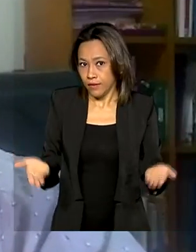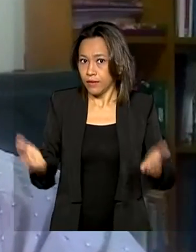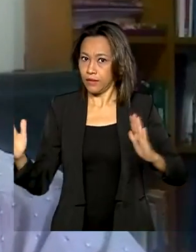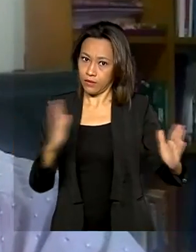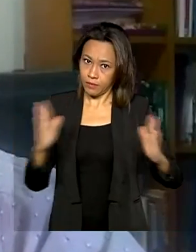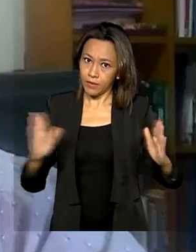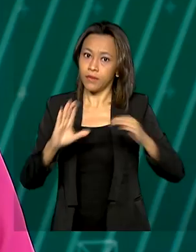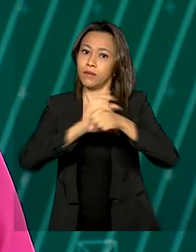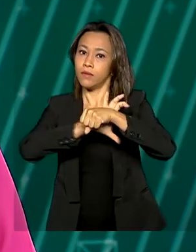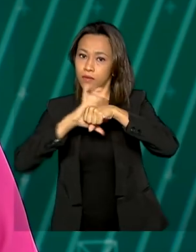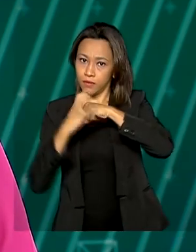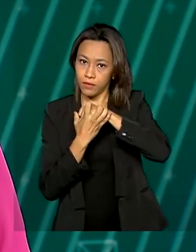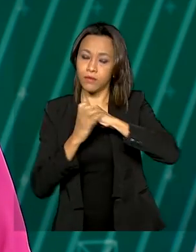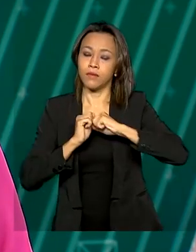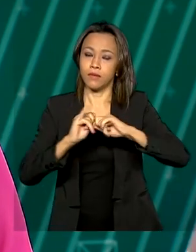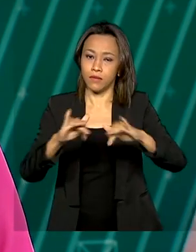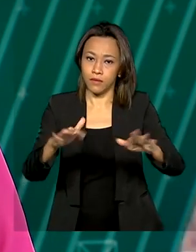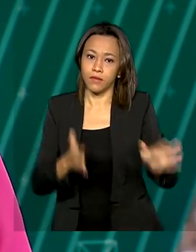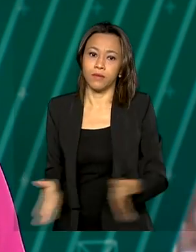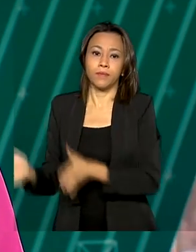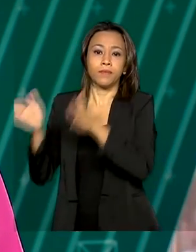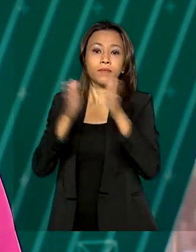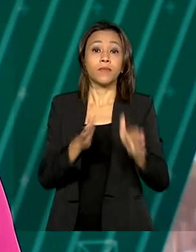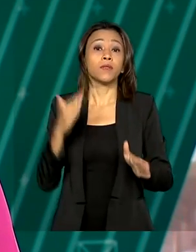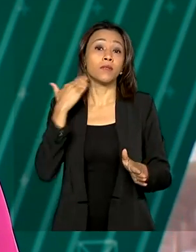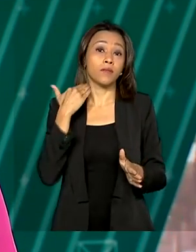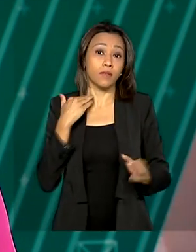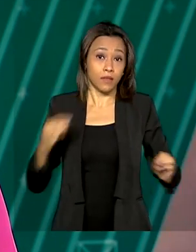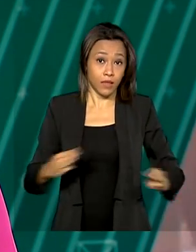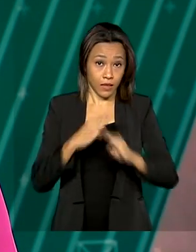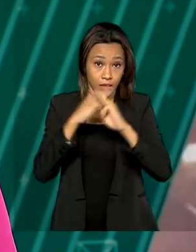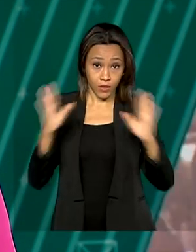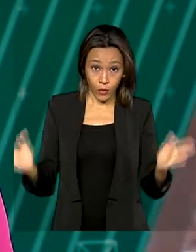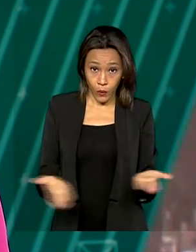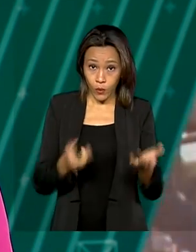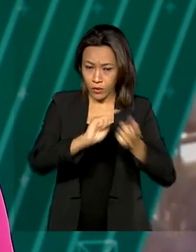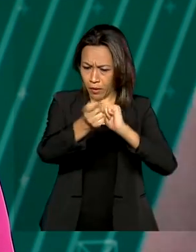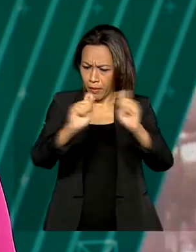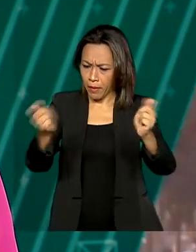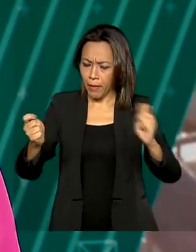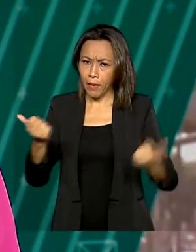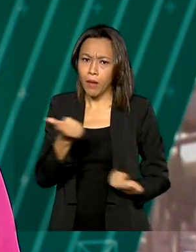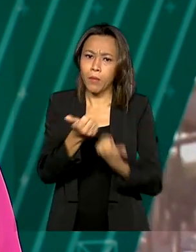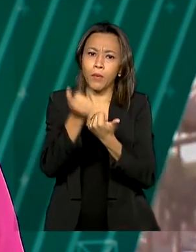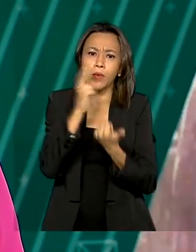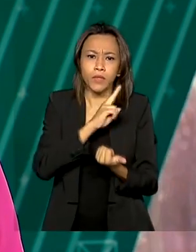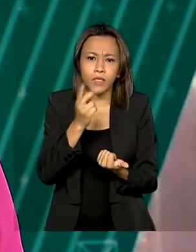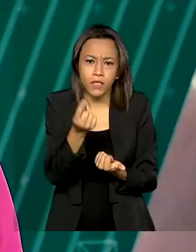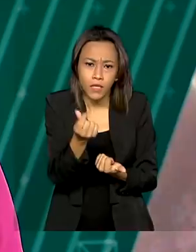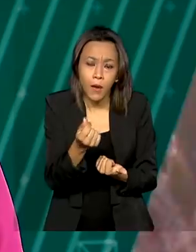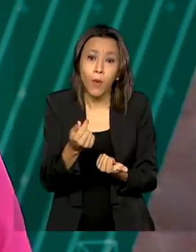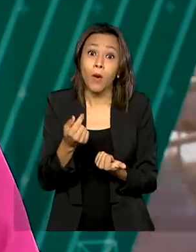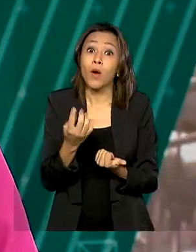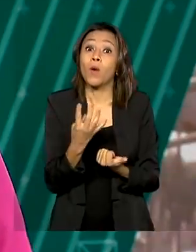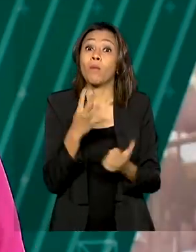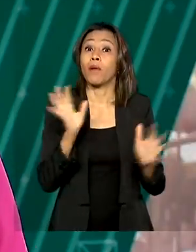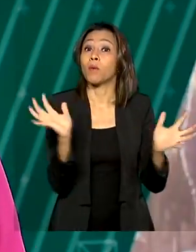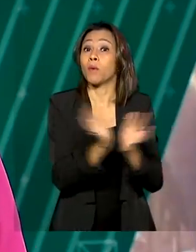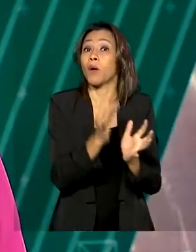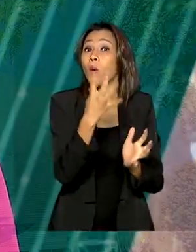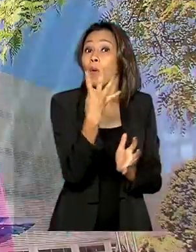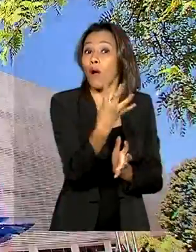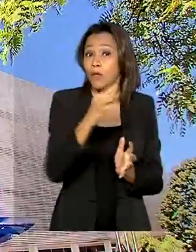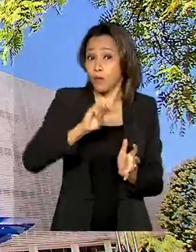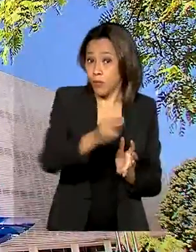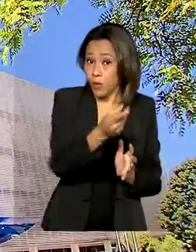está exigindo. E a Caixa paga hoje o auxílio emergencial para quase 4 milhões de trabalhadores nascidos em março.